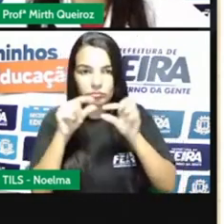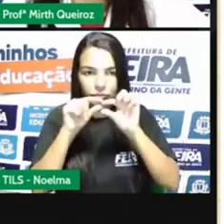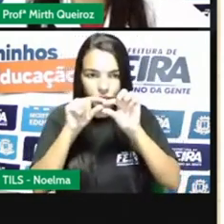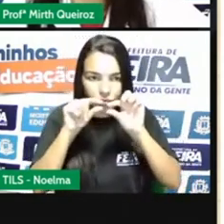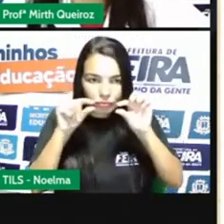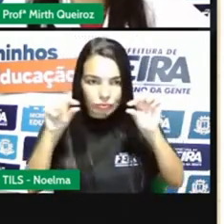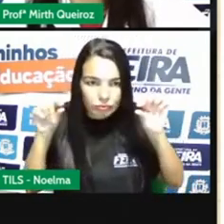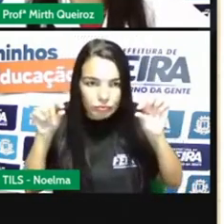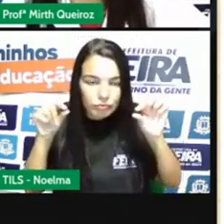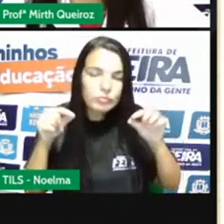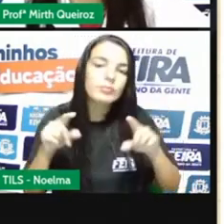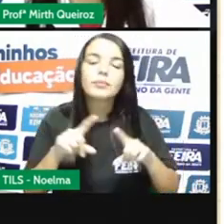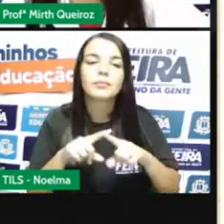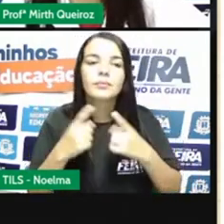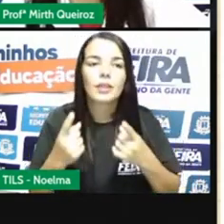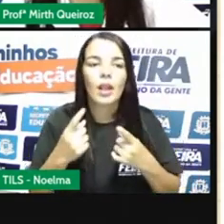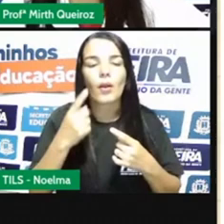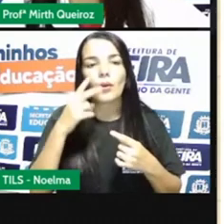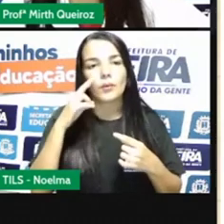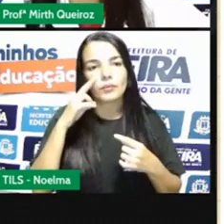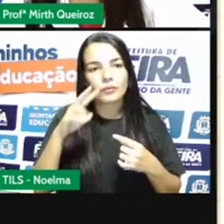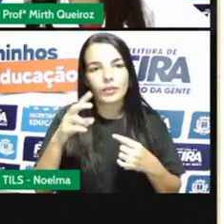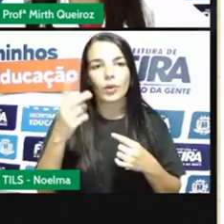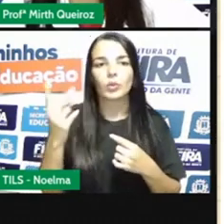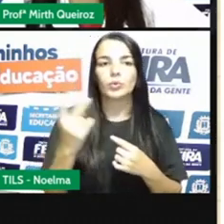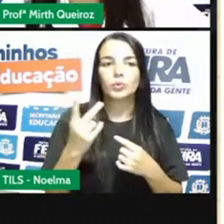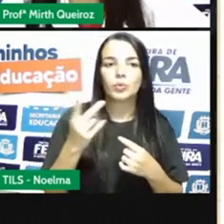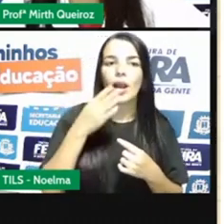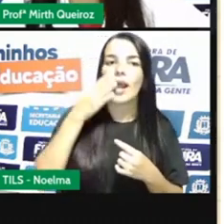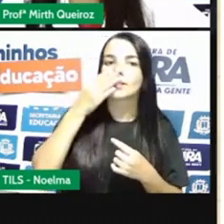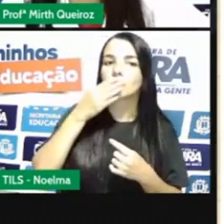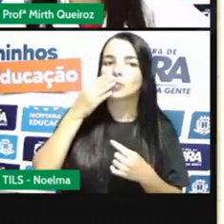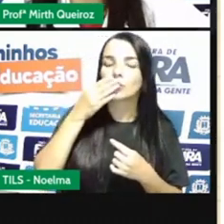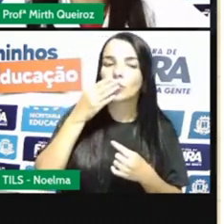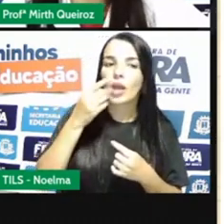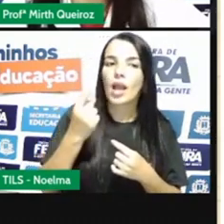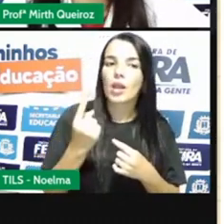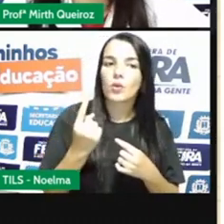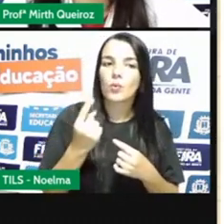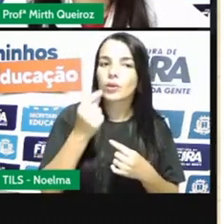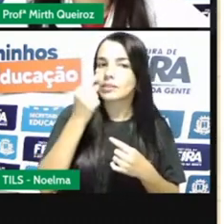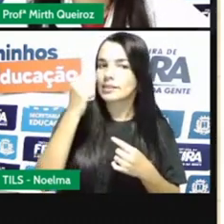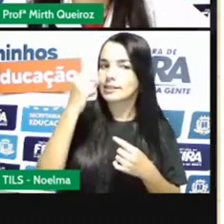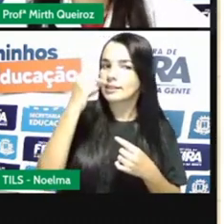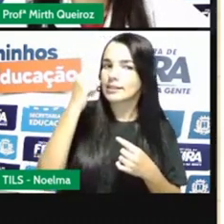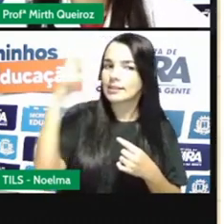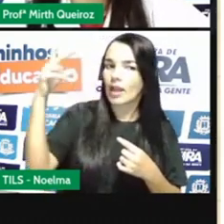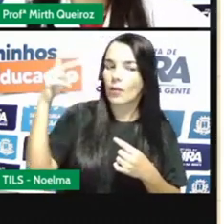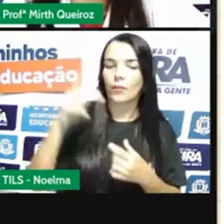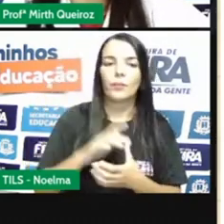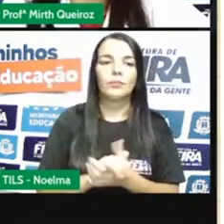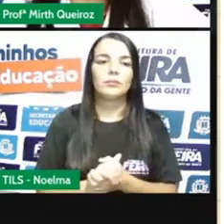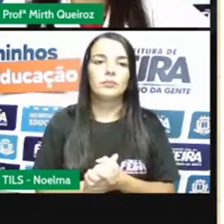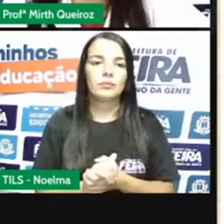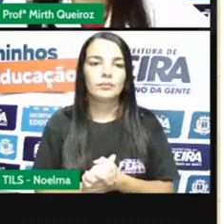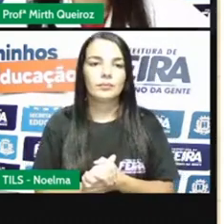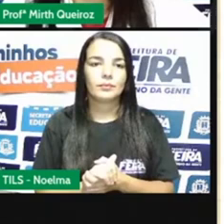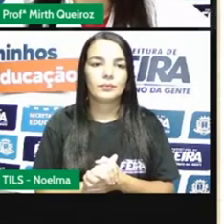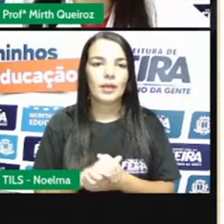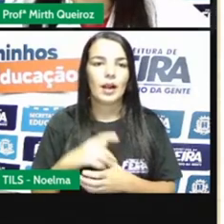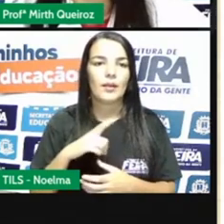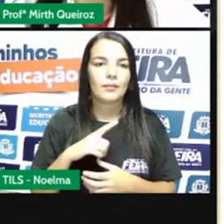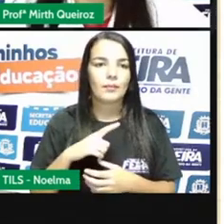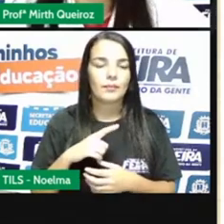sal, que é a mais raso, né? E duas medidas dessa maior seria a de açúcar, para a gente fazer aí um copo